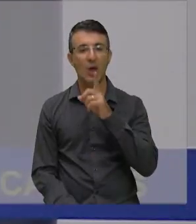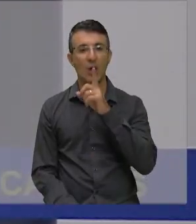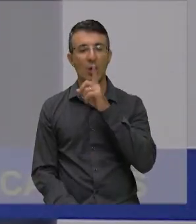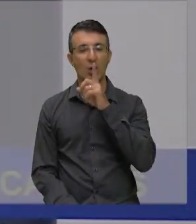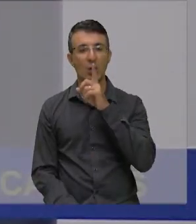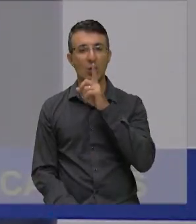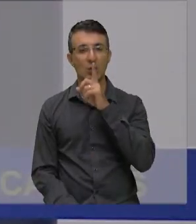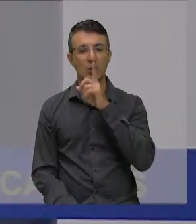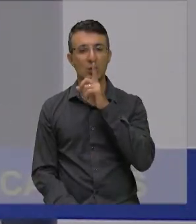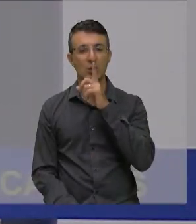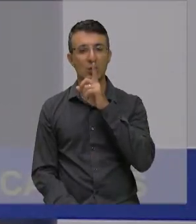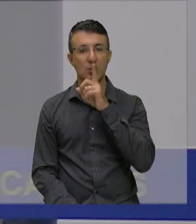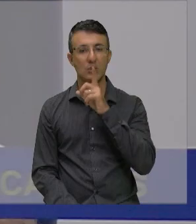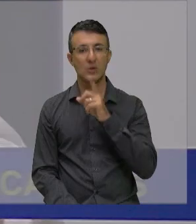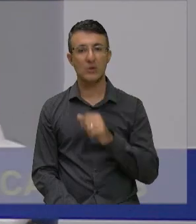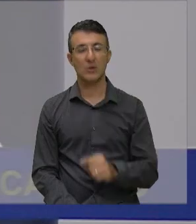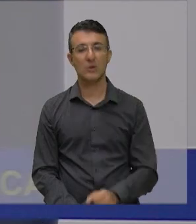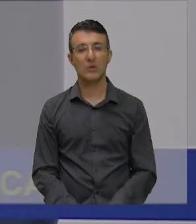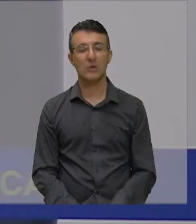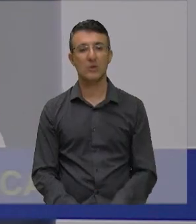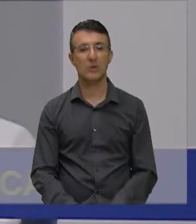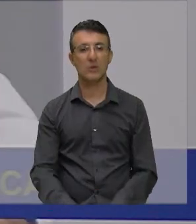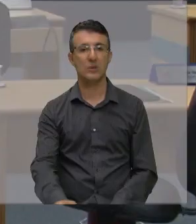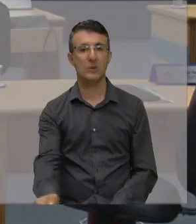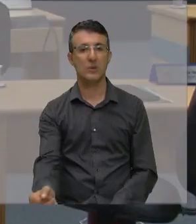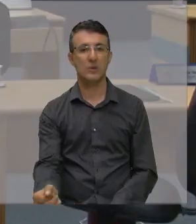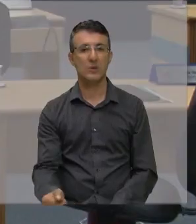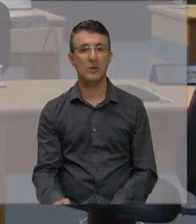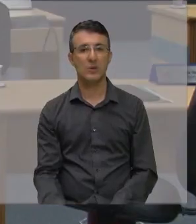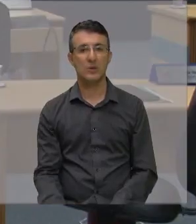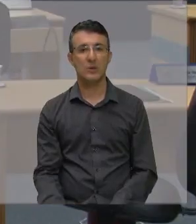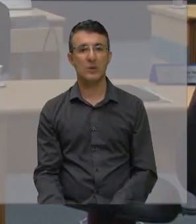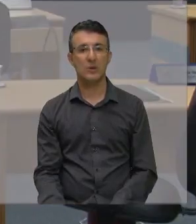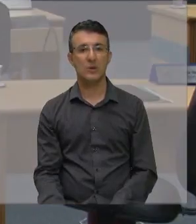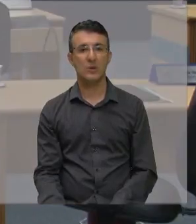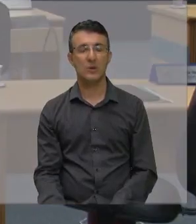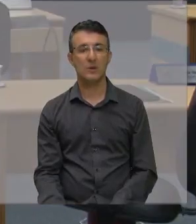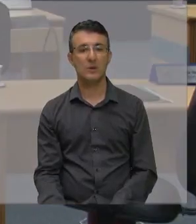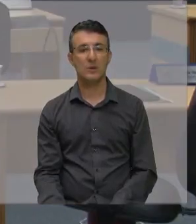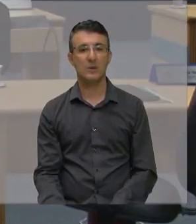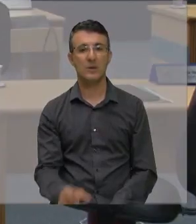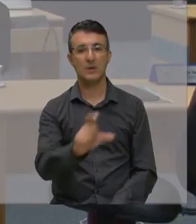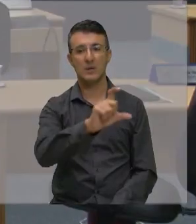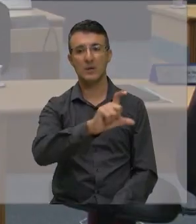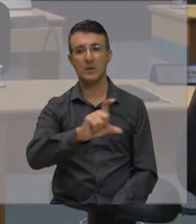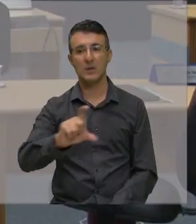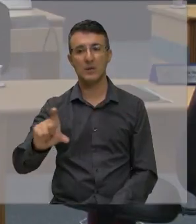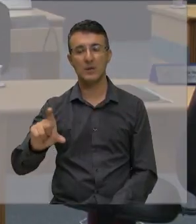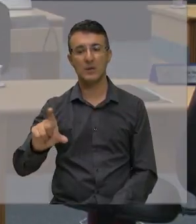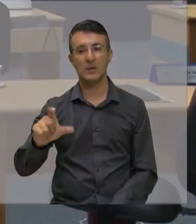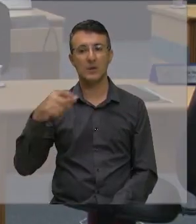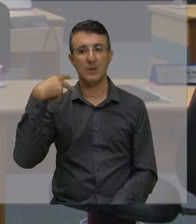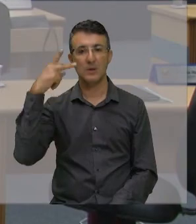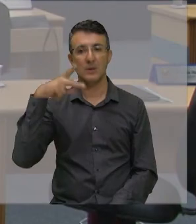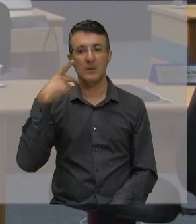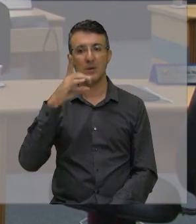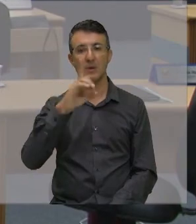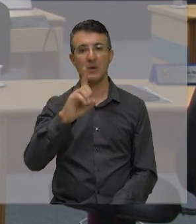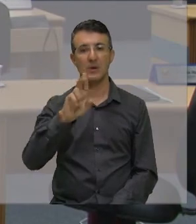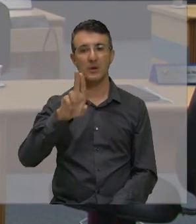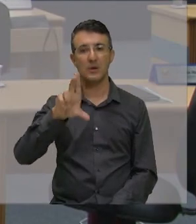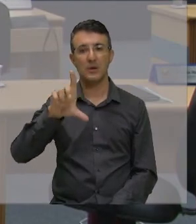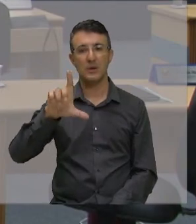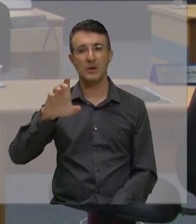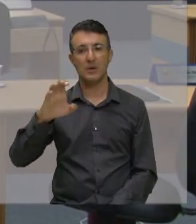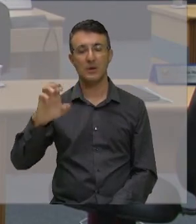pedir a palavra eu queria fazer um minuto de silêncio para o